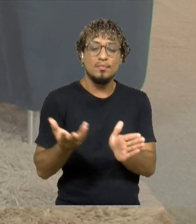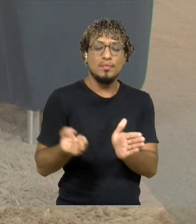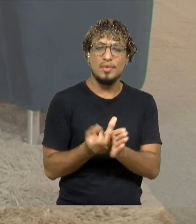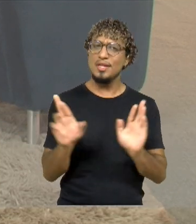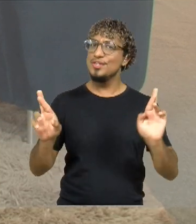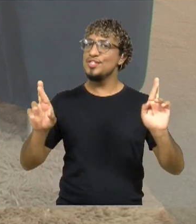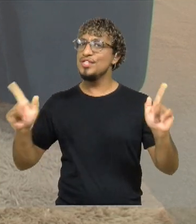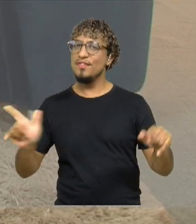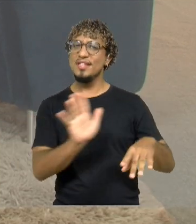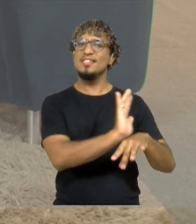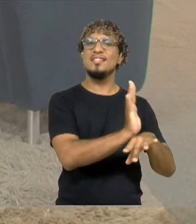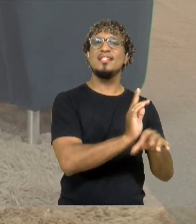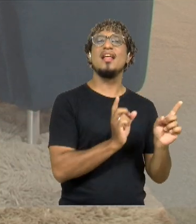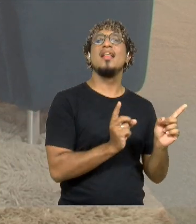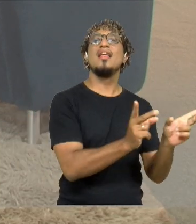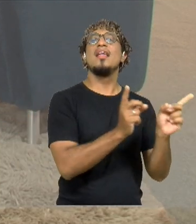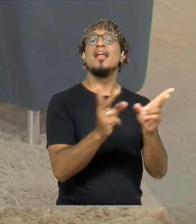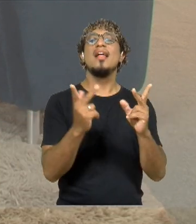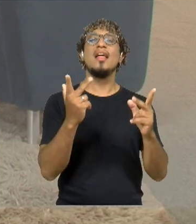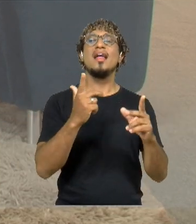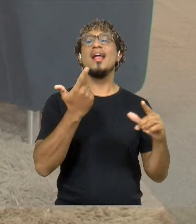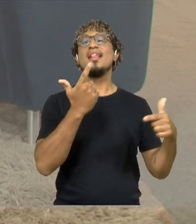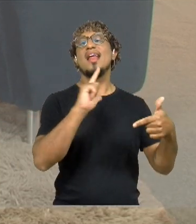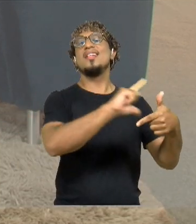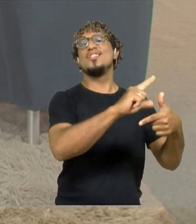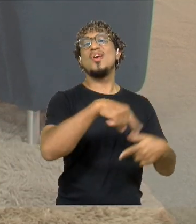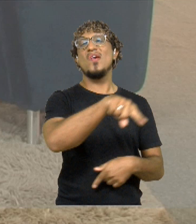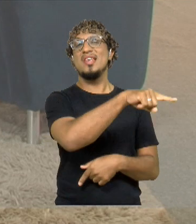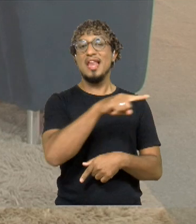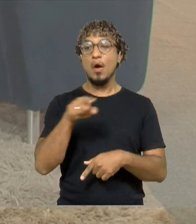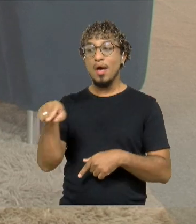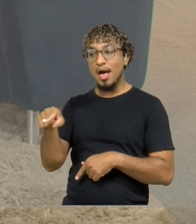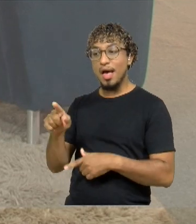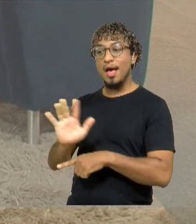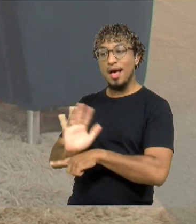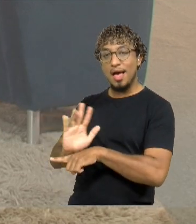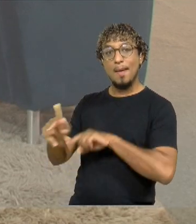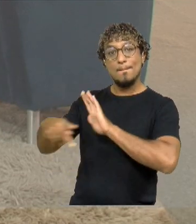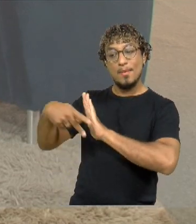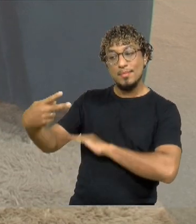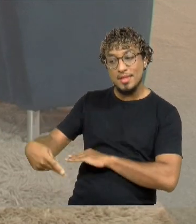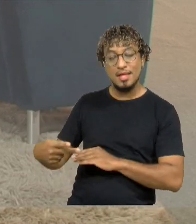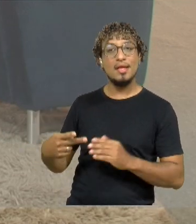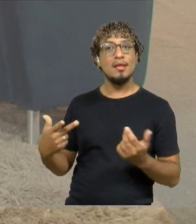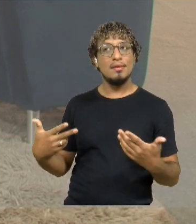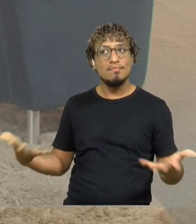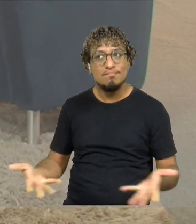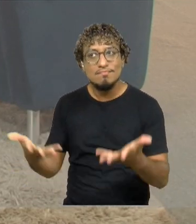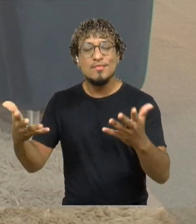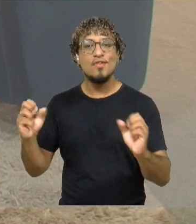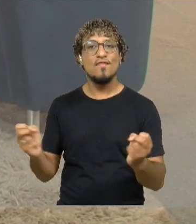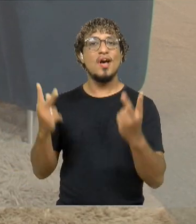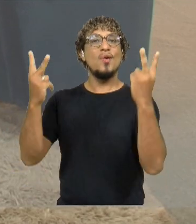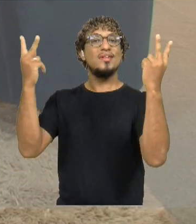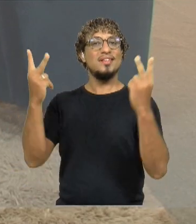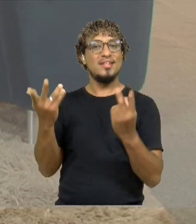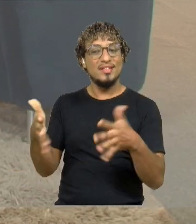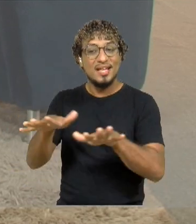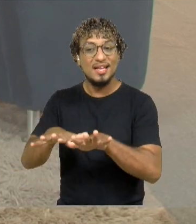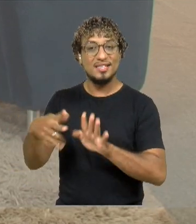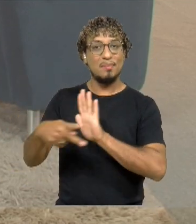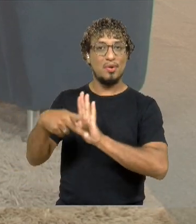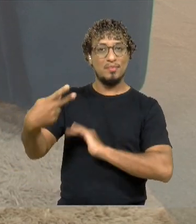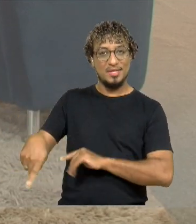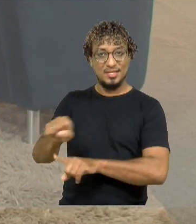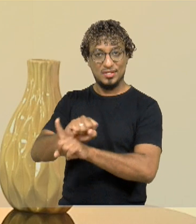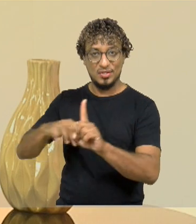visibilidade do cinema comercial tradicional, promovendo a integração e a valorização social. Hoje eu converso com o Davi Coelho,